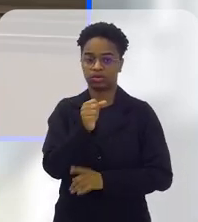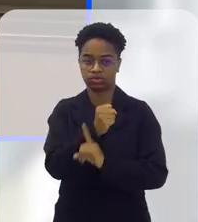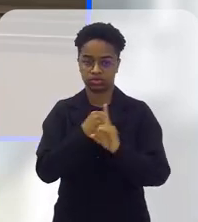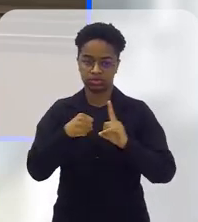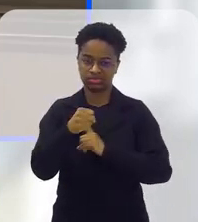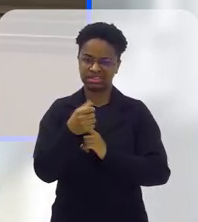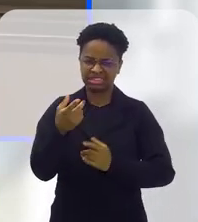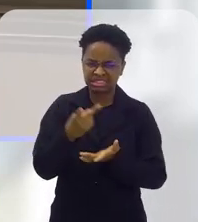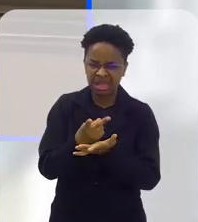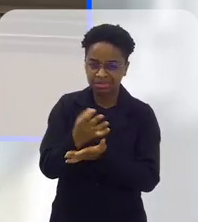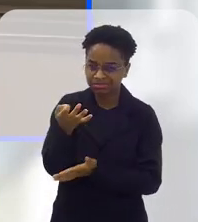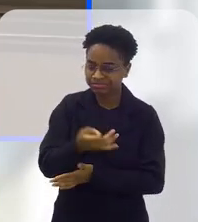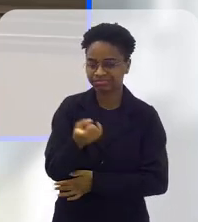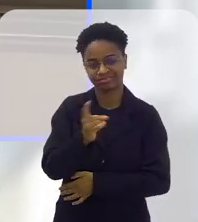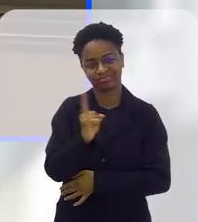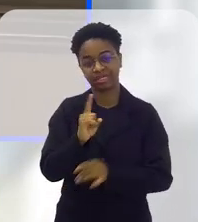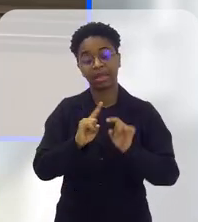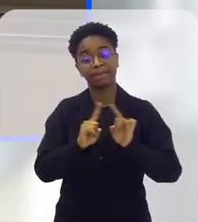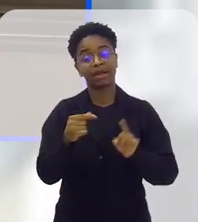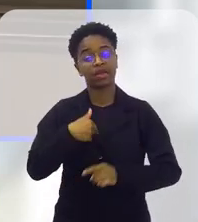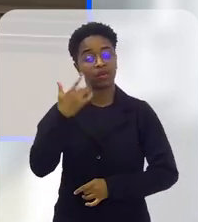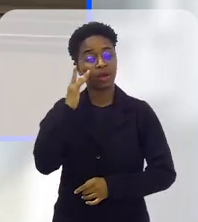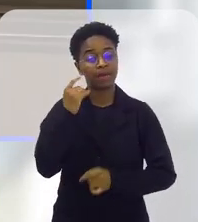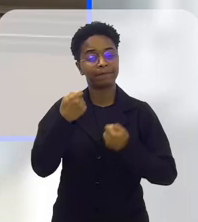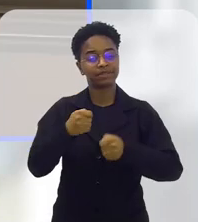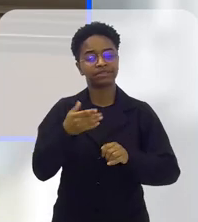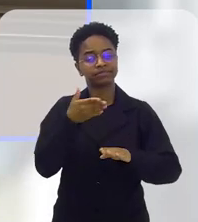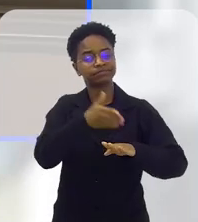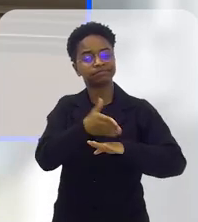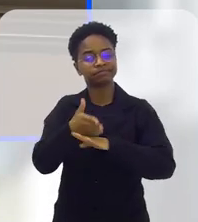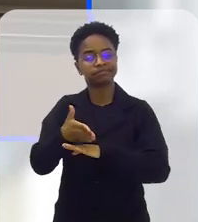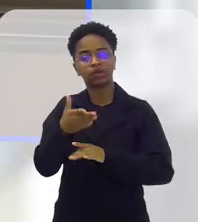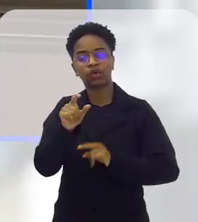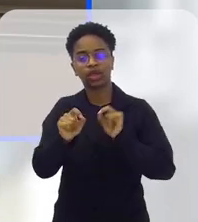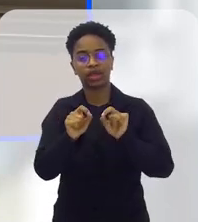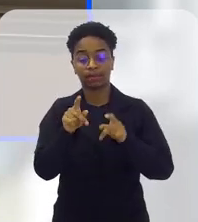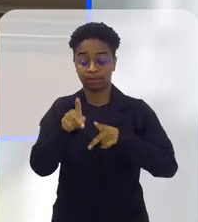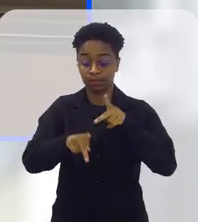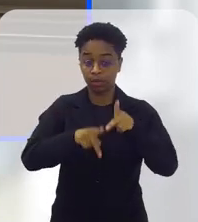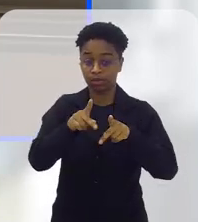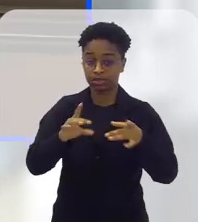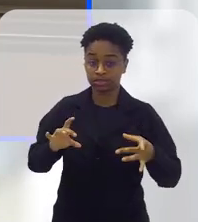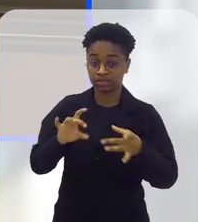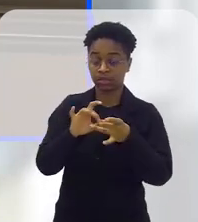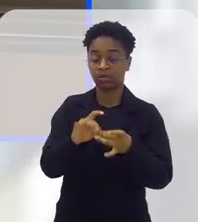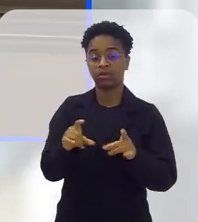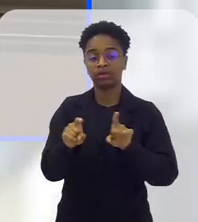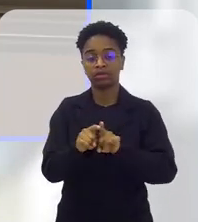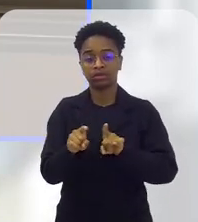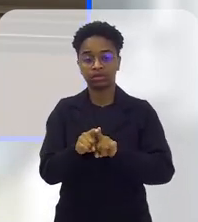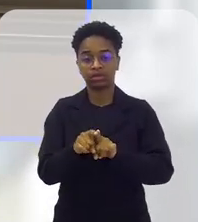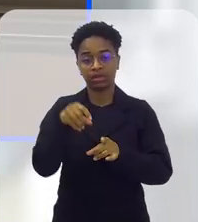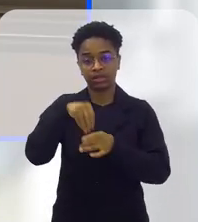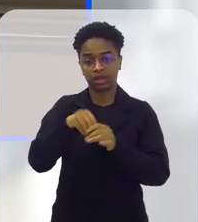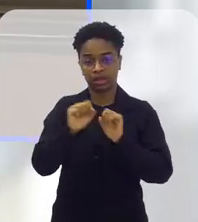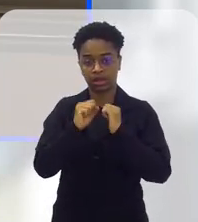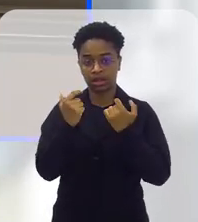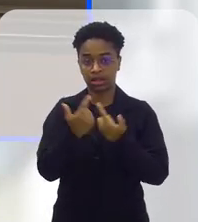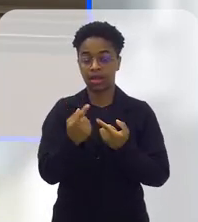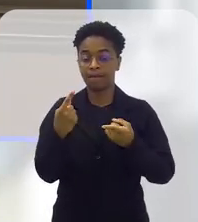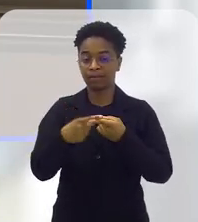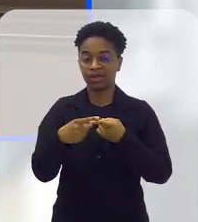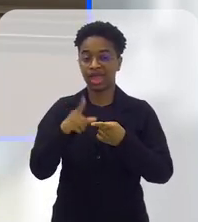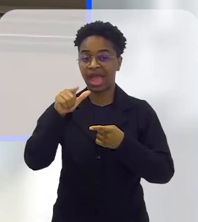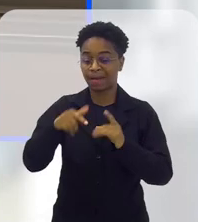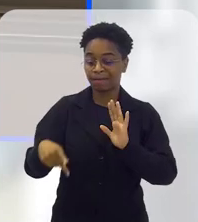tudo a gente acerta, mas eu acho que tem que haver a participação maior da população aqui dentro dessa casa aqui.